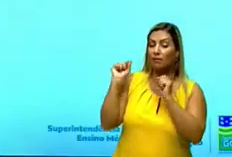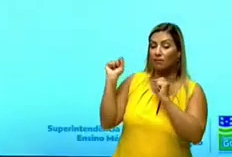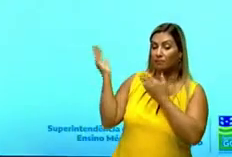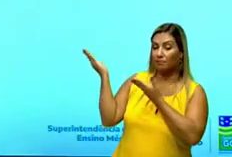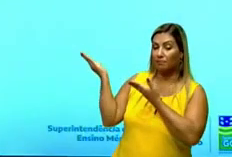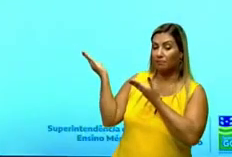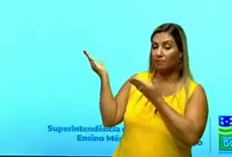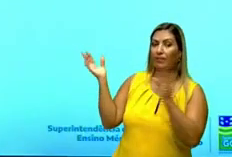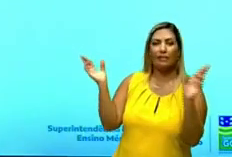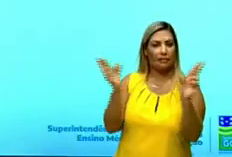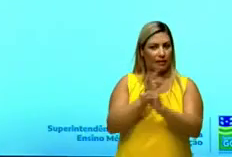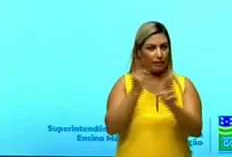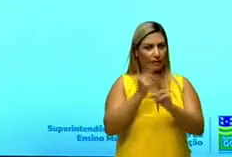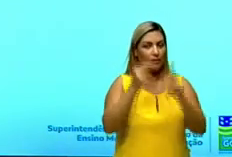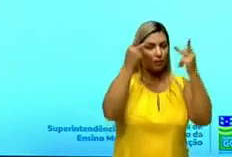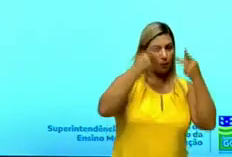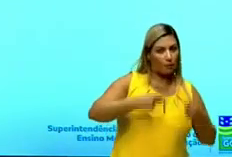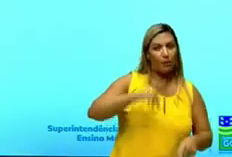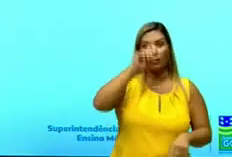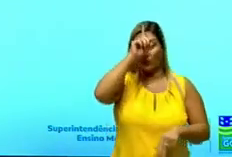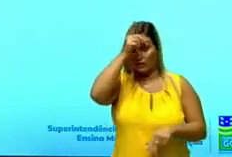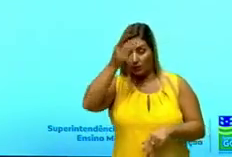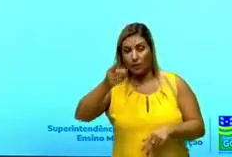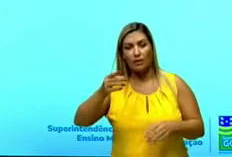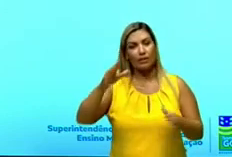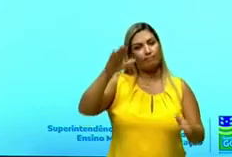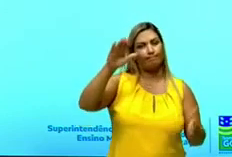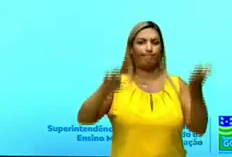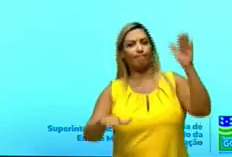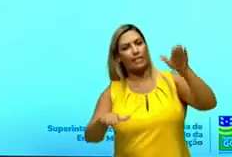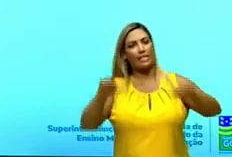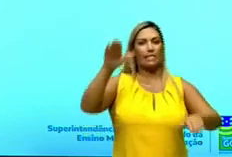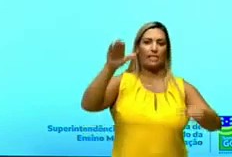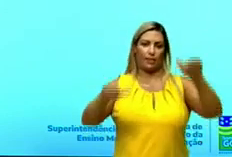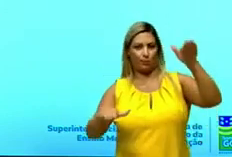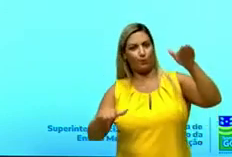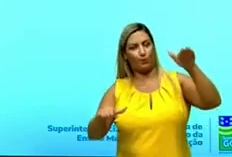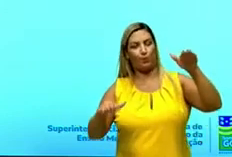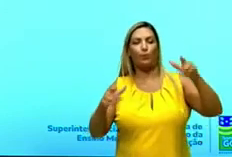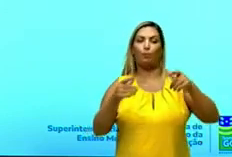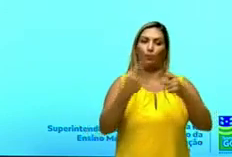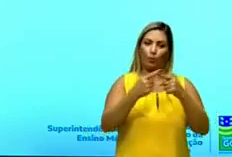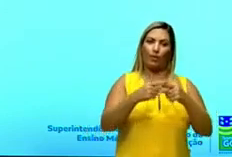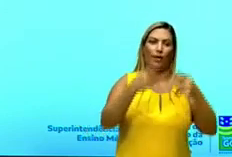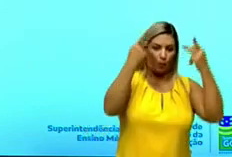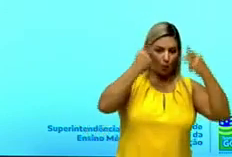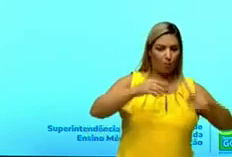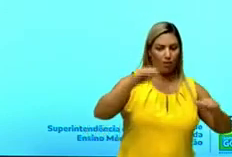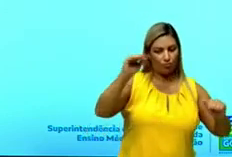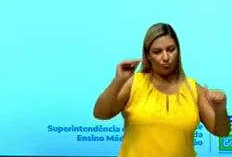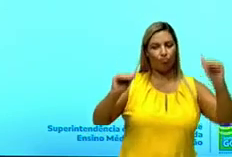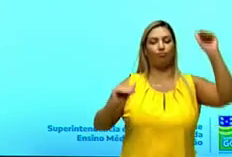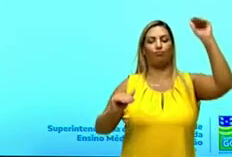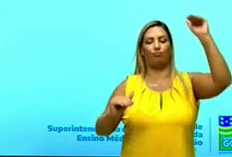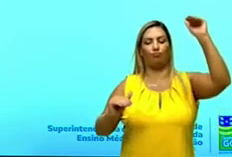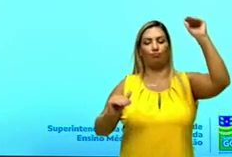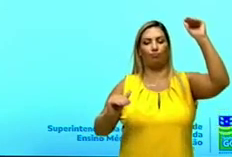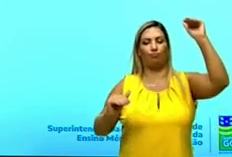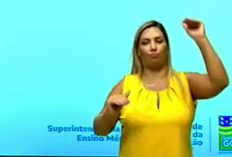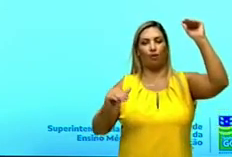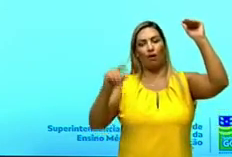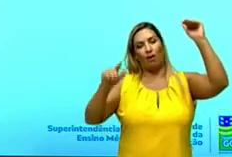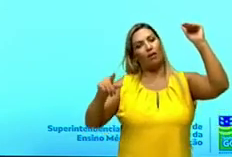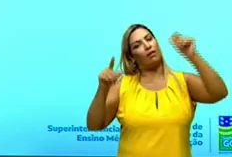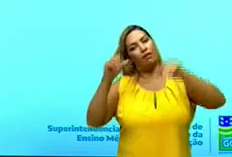que essa relação humanidade-natureza, o desequilíbrio é justamente pelo crescimento populacional. Então